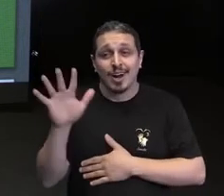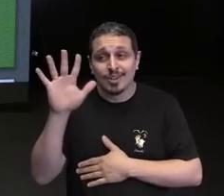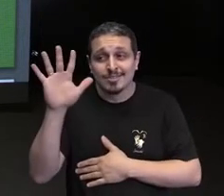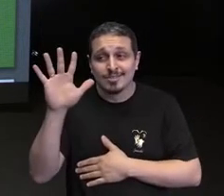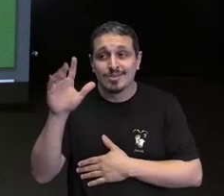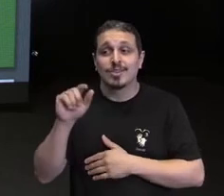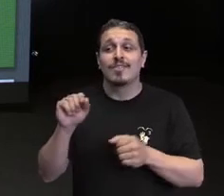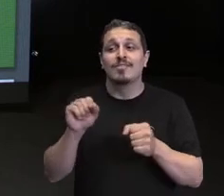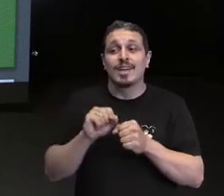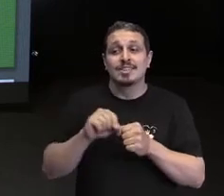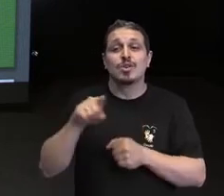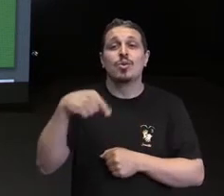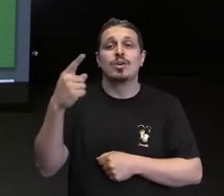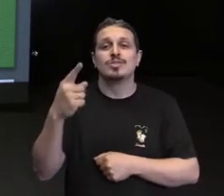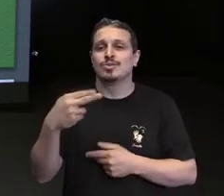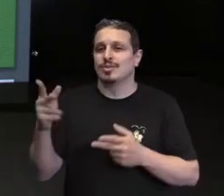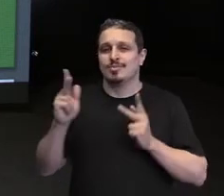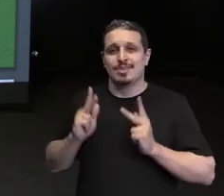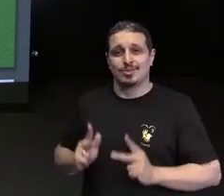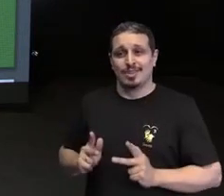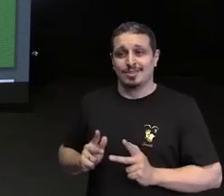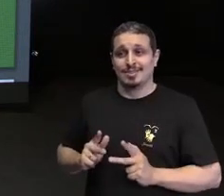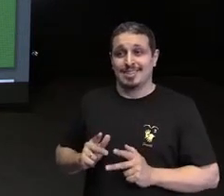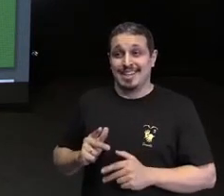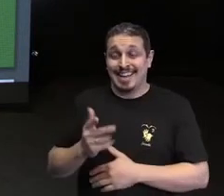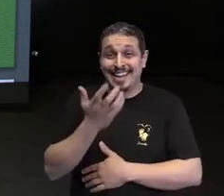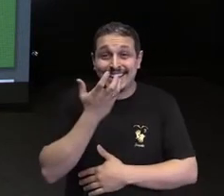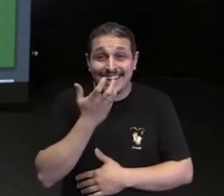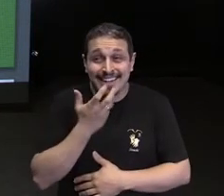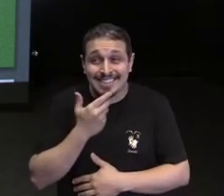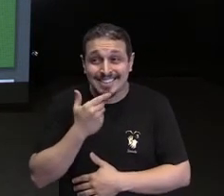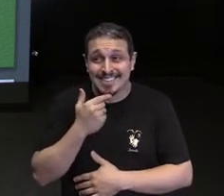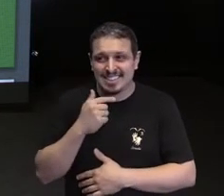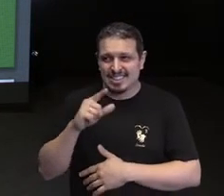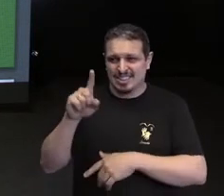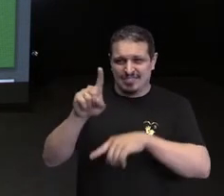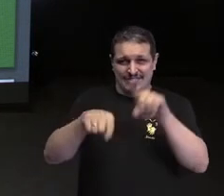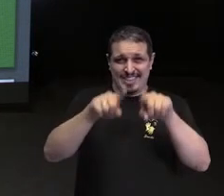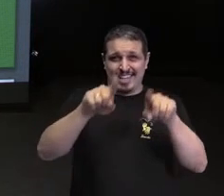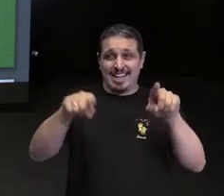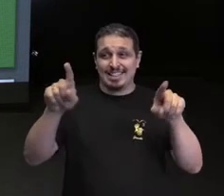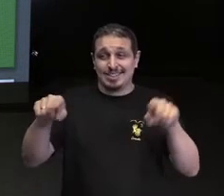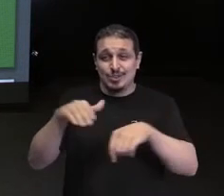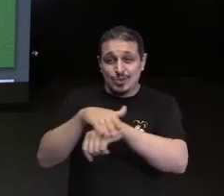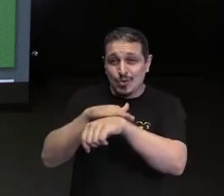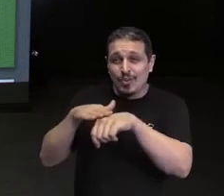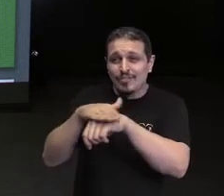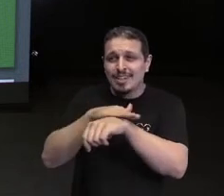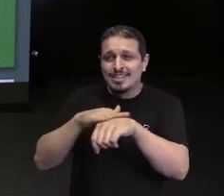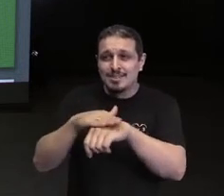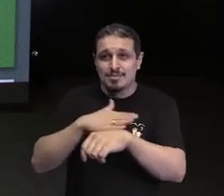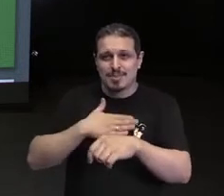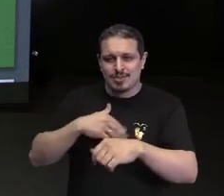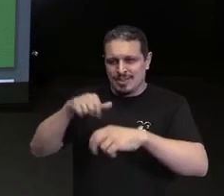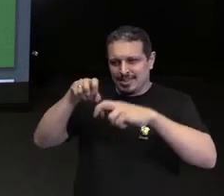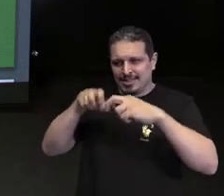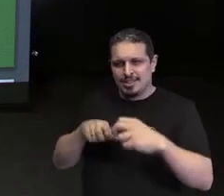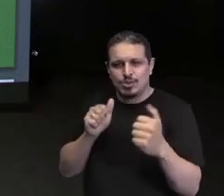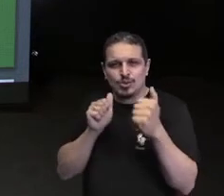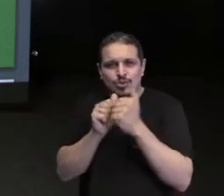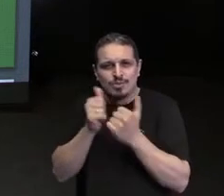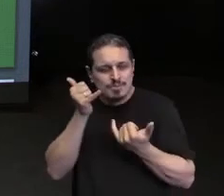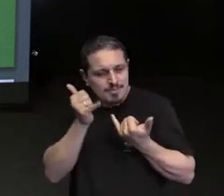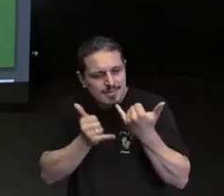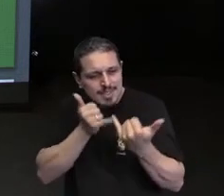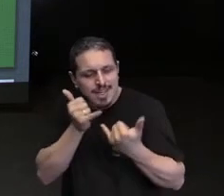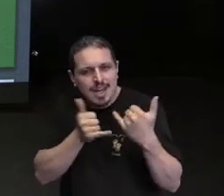outras pessoas. A criança diversa que me procura hoje para o atendimento, ela conversa quando eu sento ali na maca para a gente brincar, para a gente